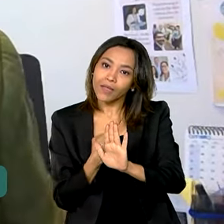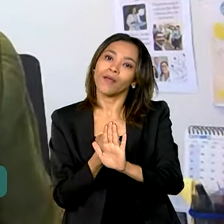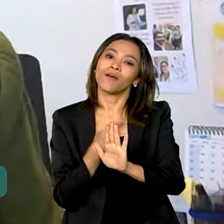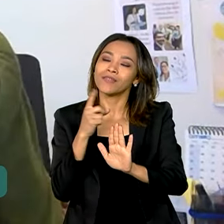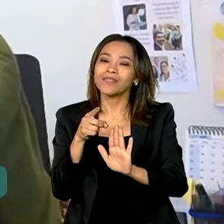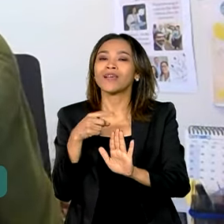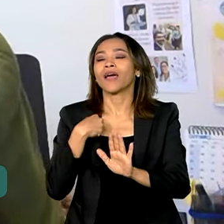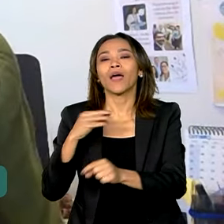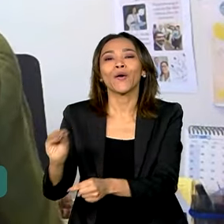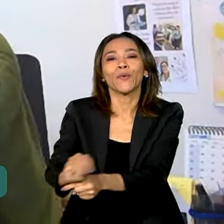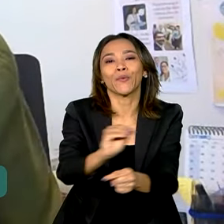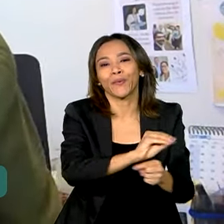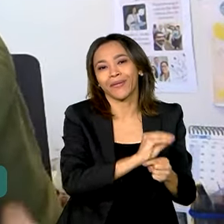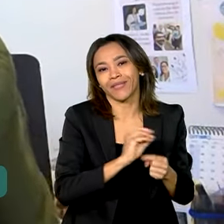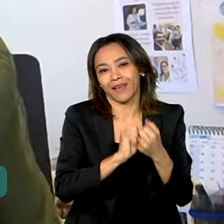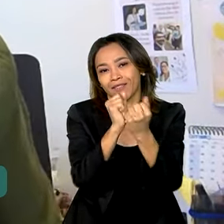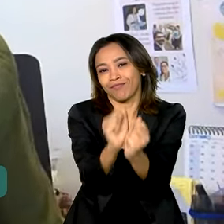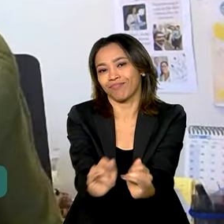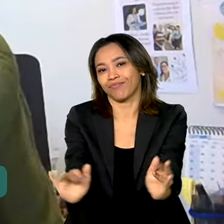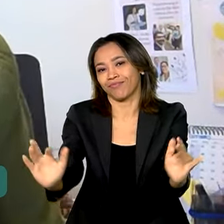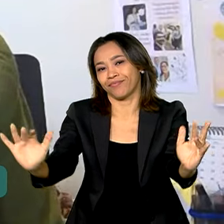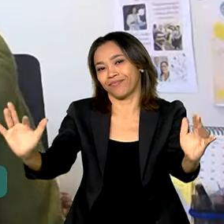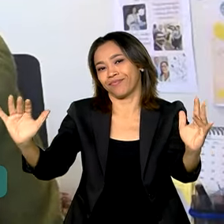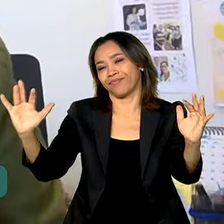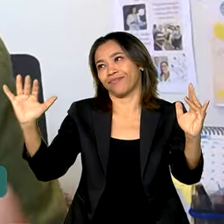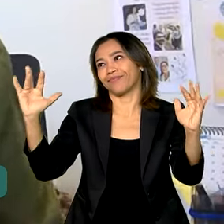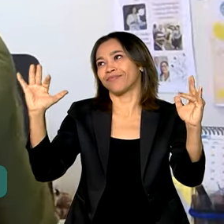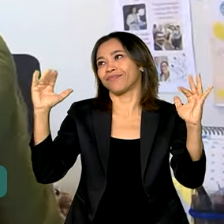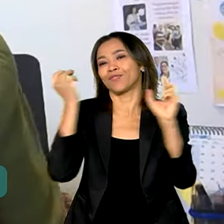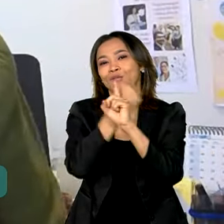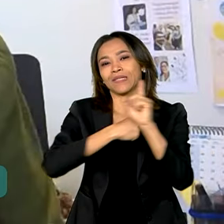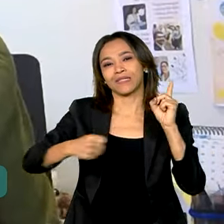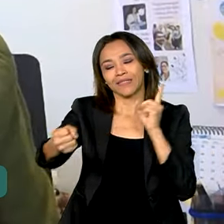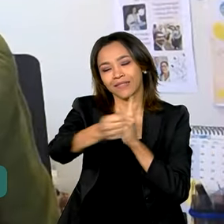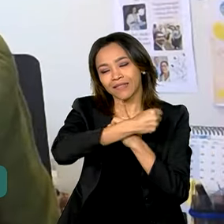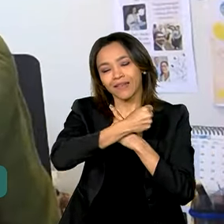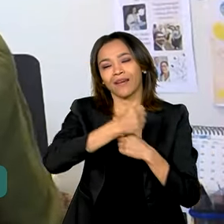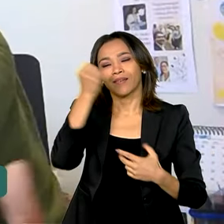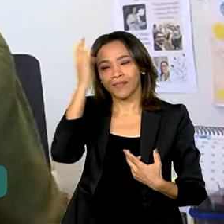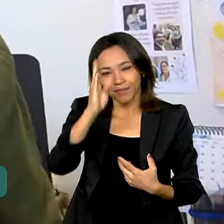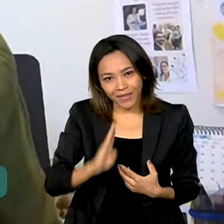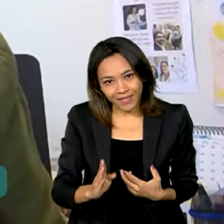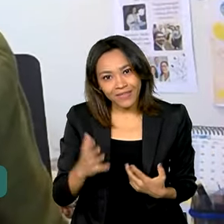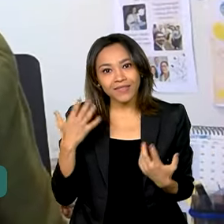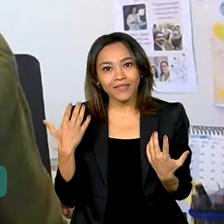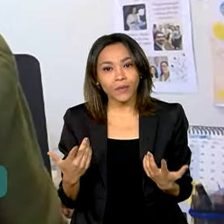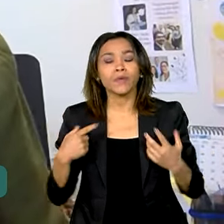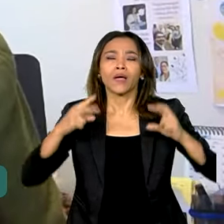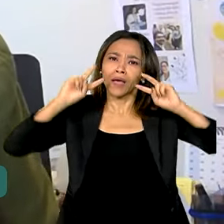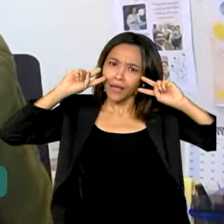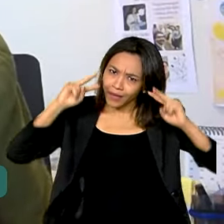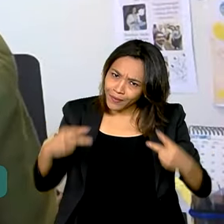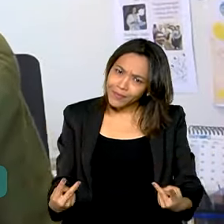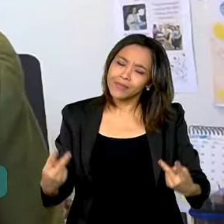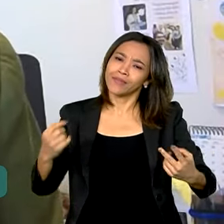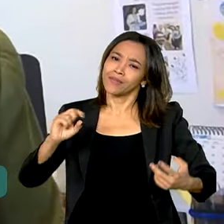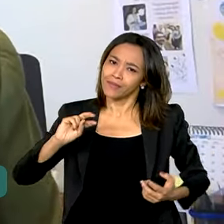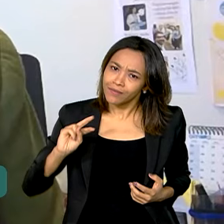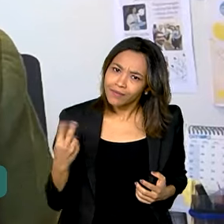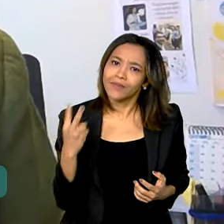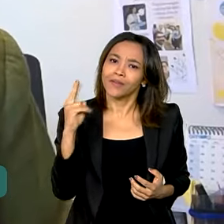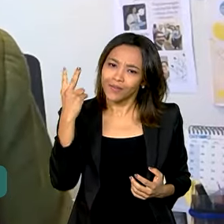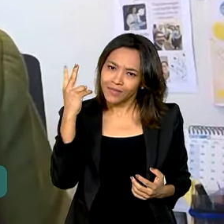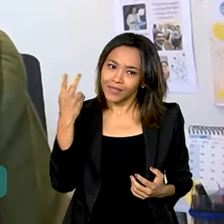reflorestamento da pauta socioambiental, da pauta ambiental do Brasil com reconhecimento, com valorização